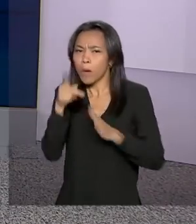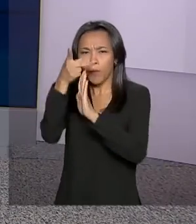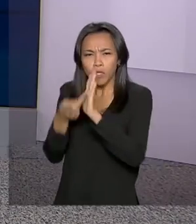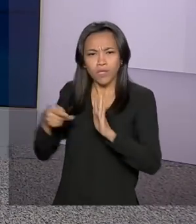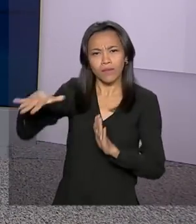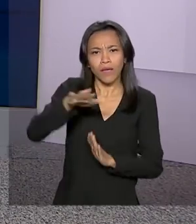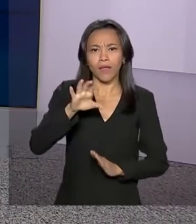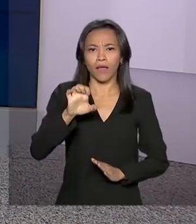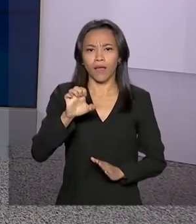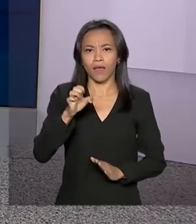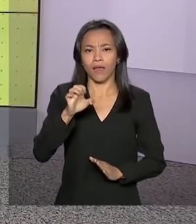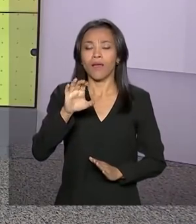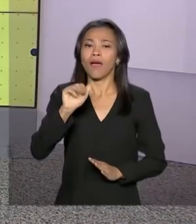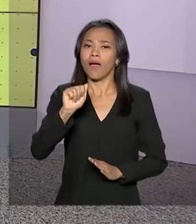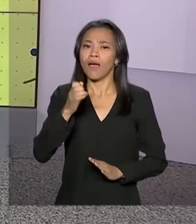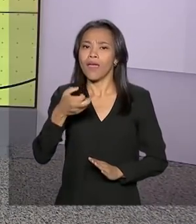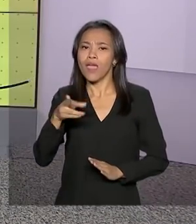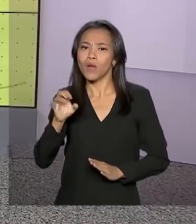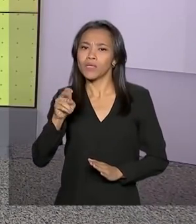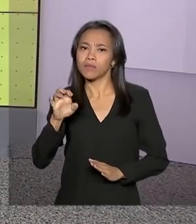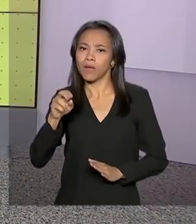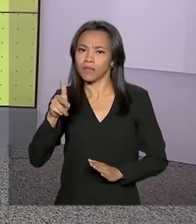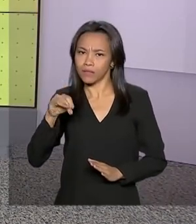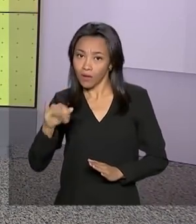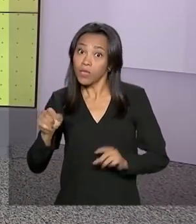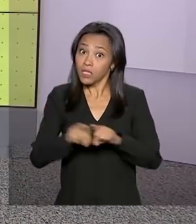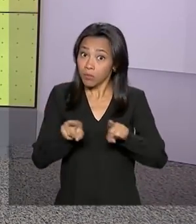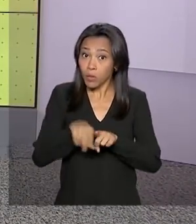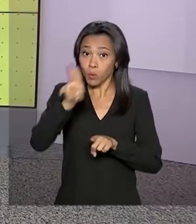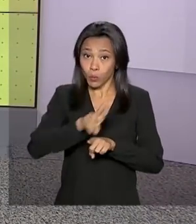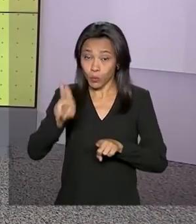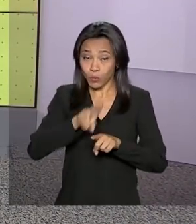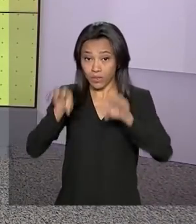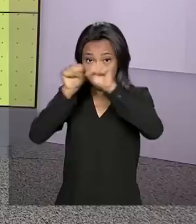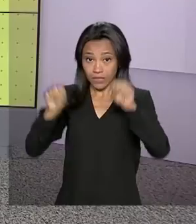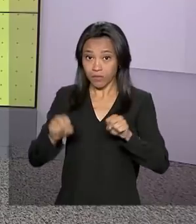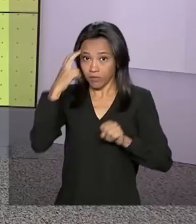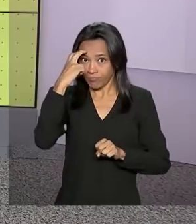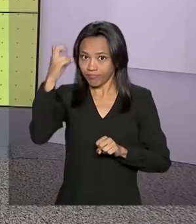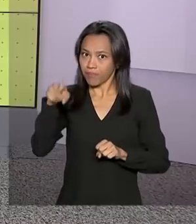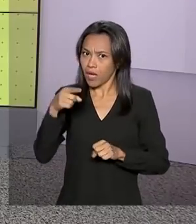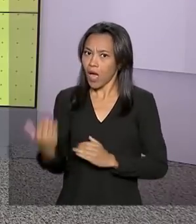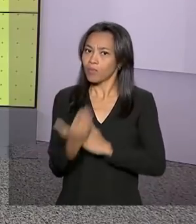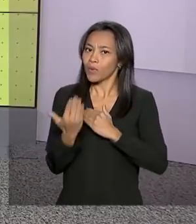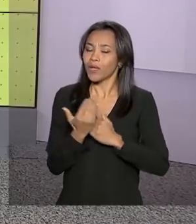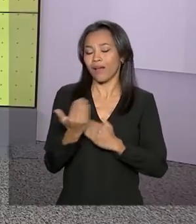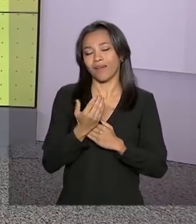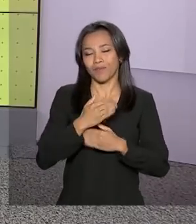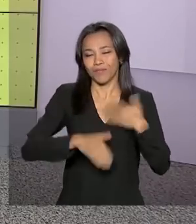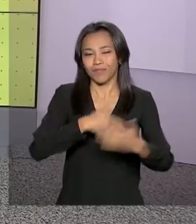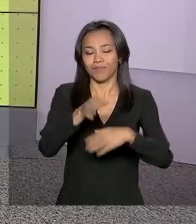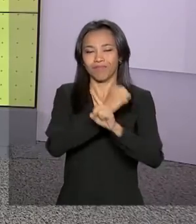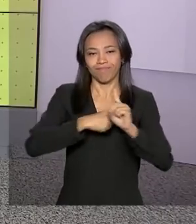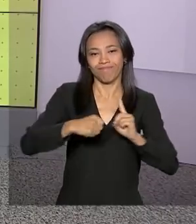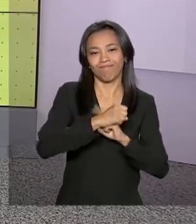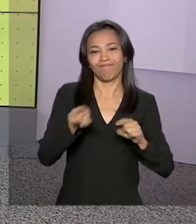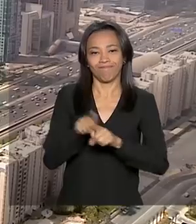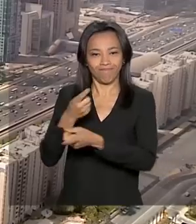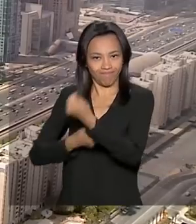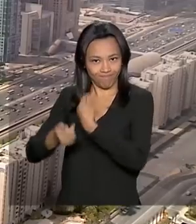aeroespacial e também no uso da inteligência artificial como plataforma para o desenvolvimento econômico e social.